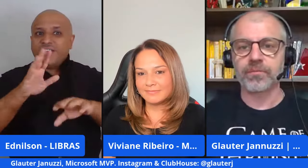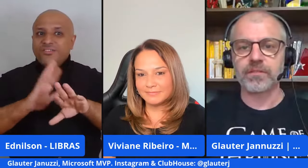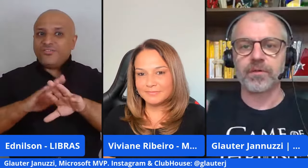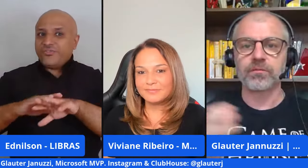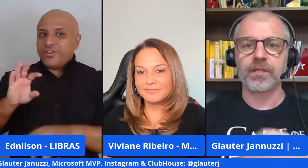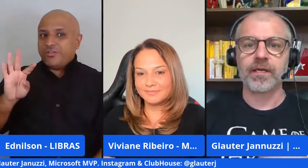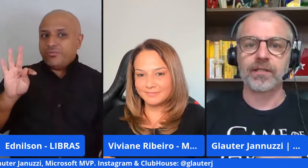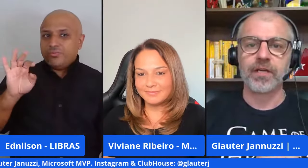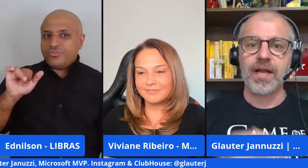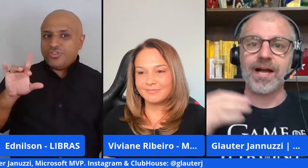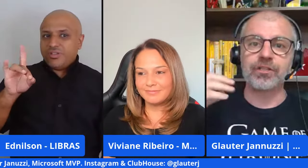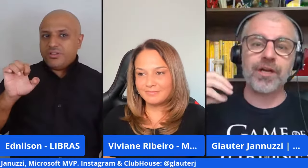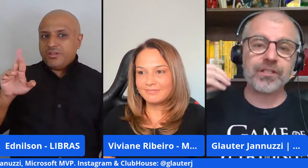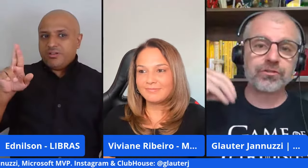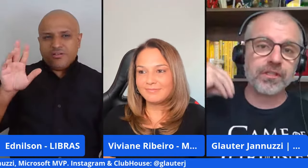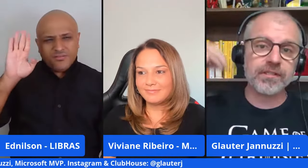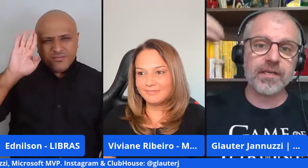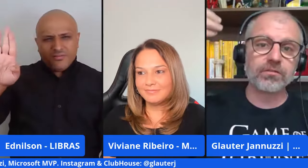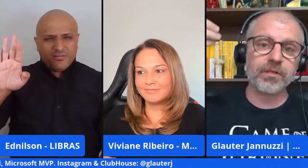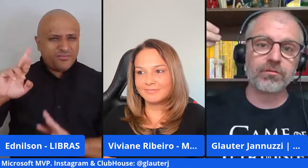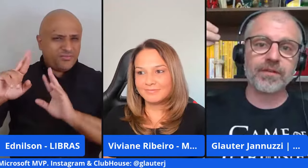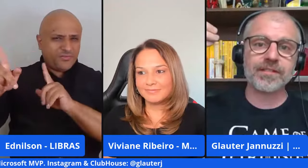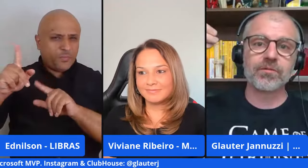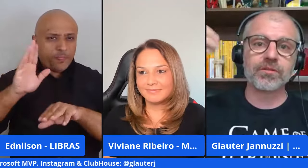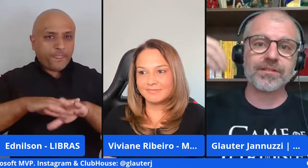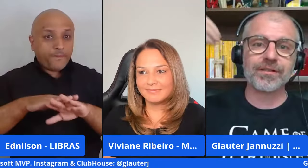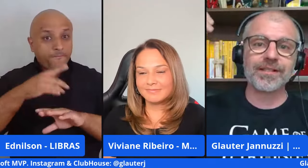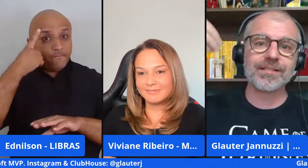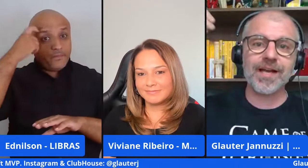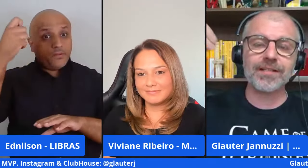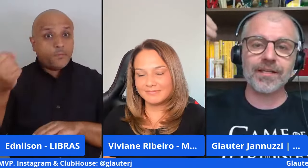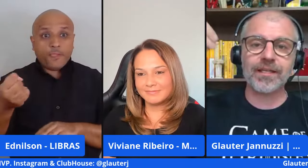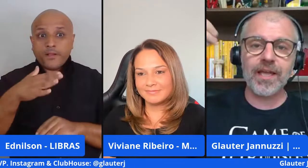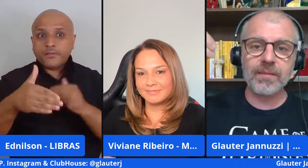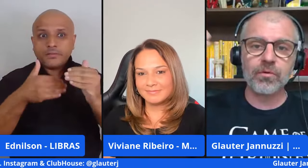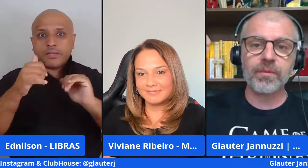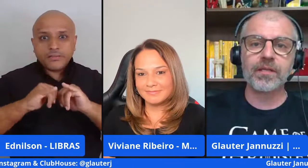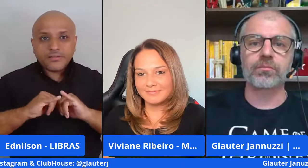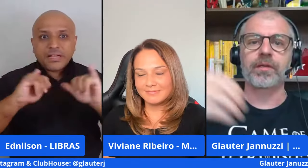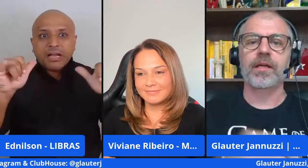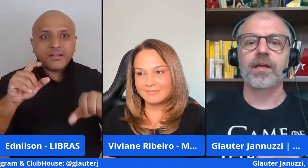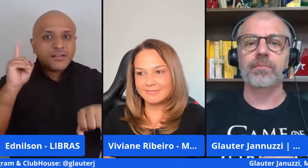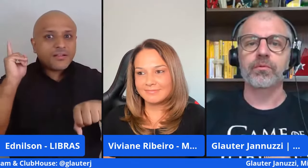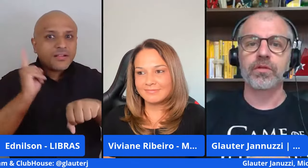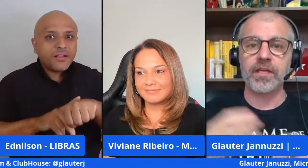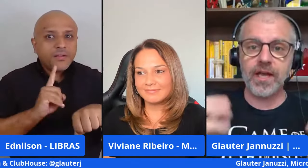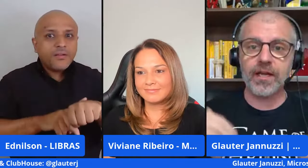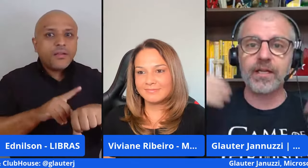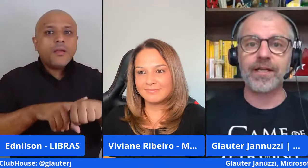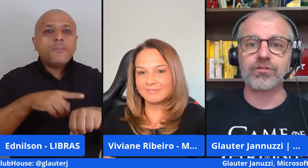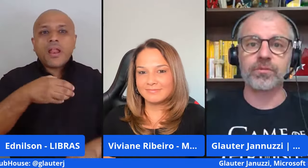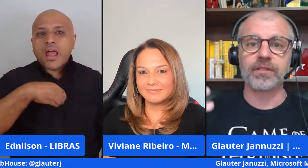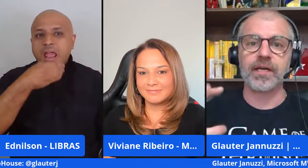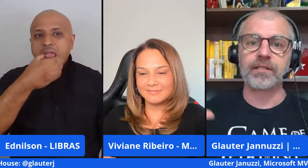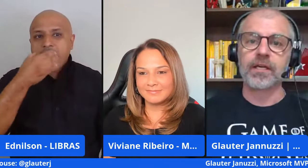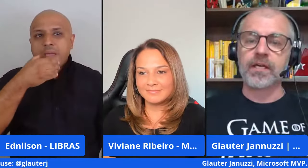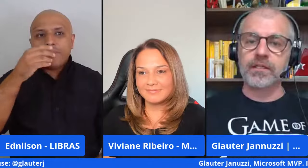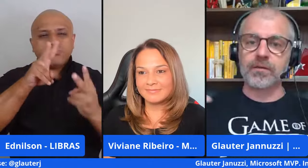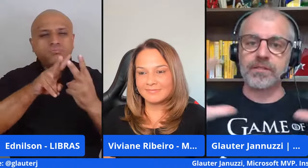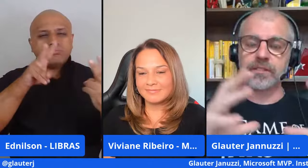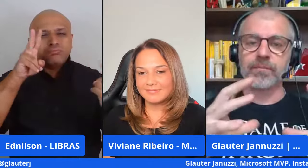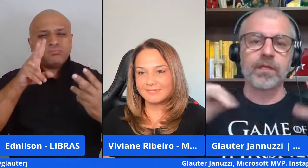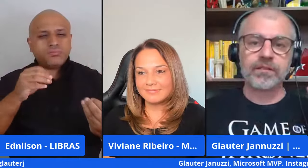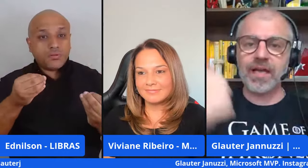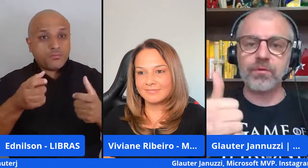exemplo que era o principal do mercado a gente utilizando uma inovação que estava sendo lançada naquele momento pela Apple que era a realidade aumentada